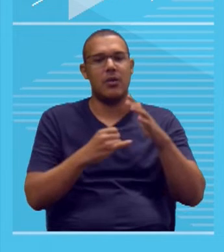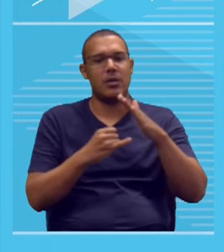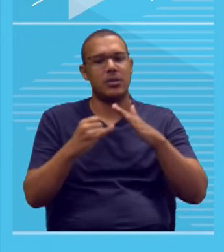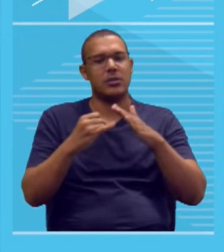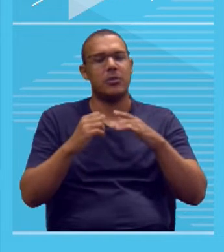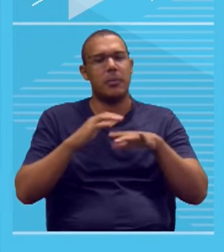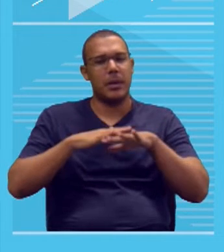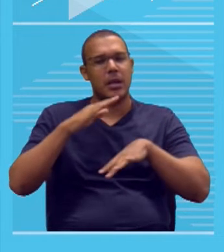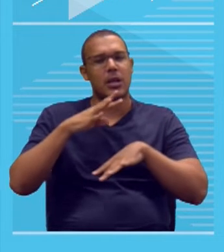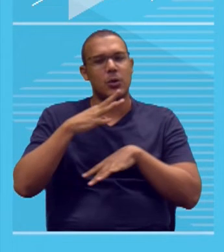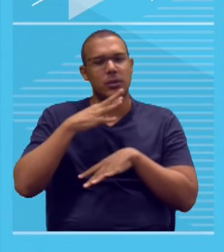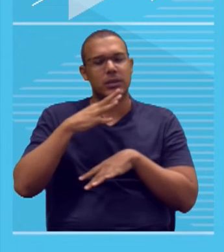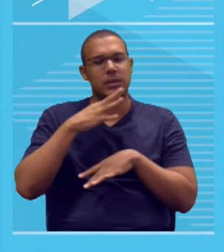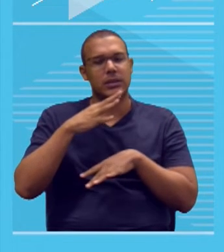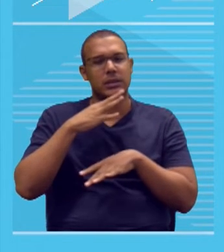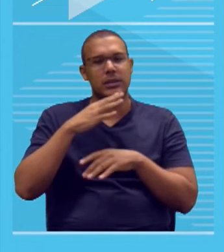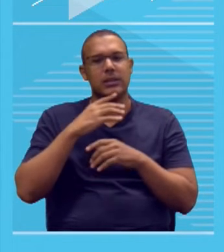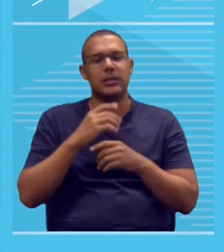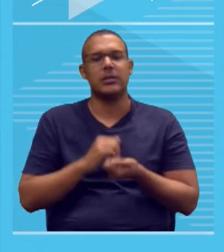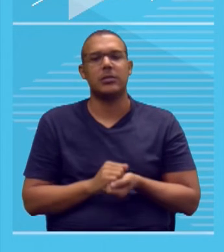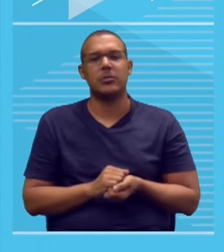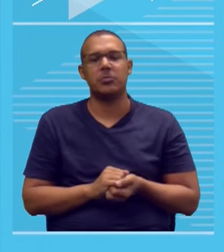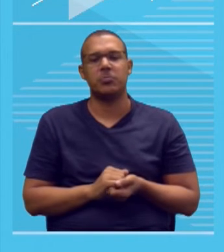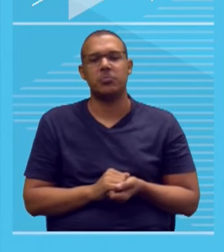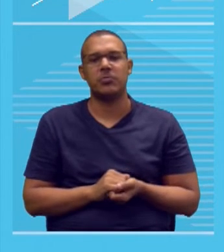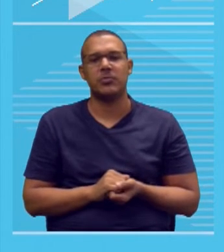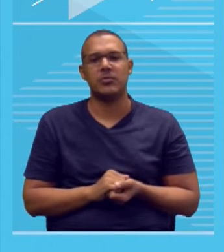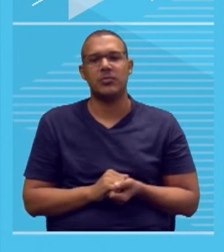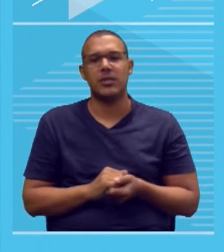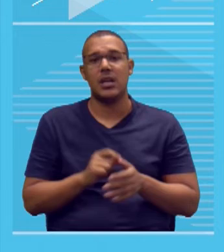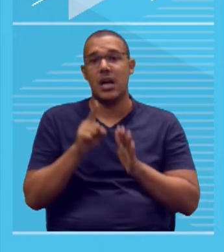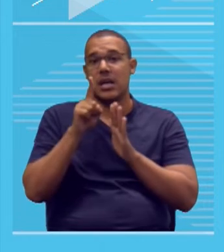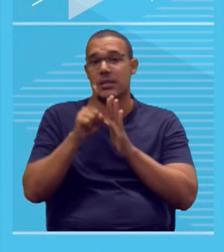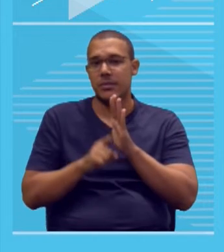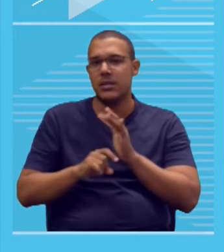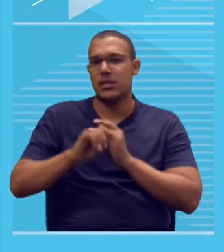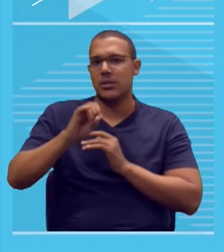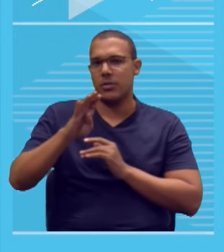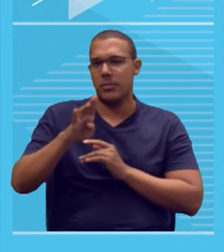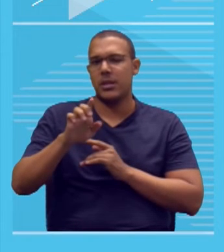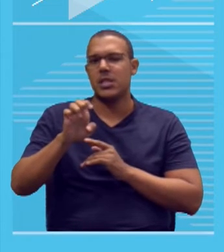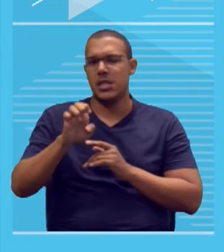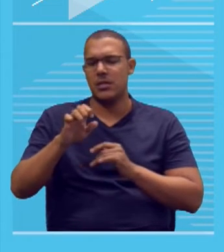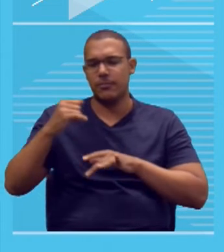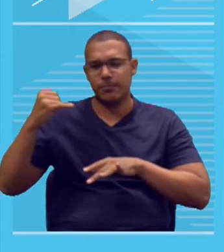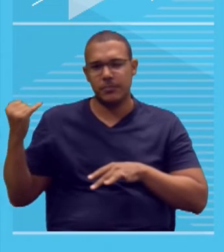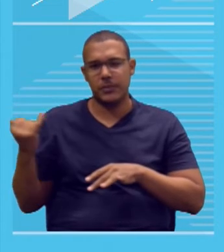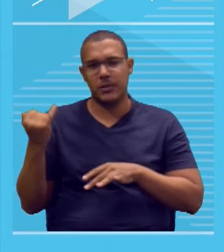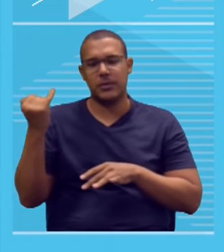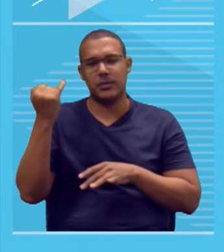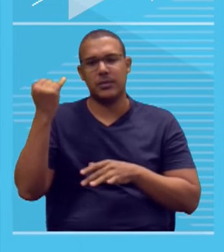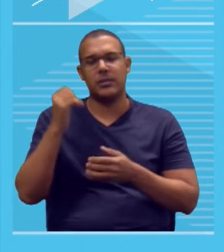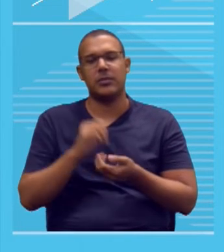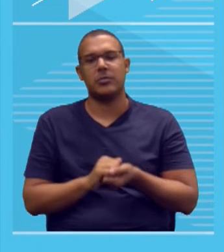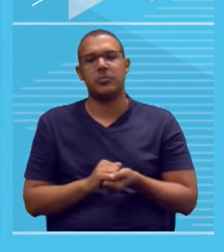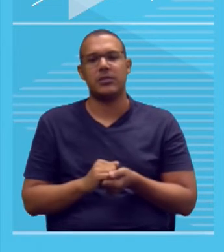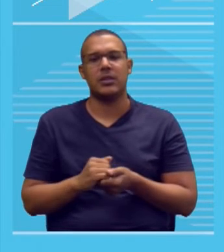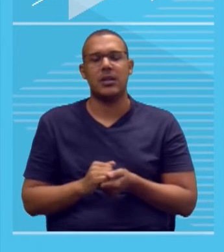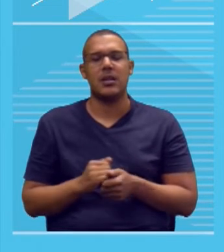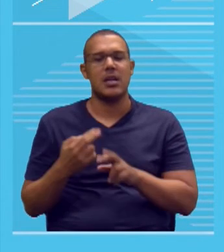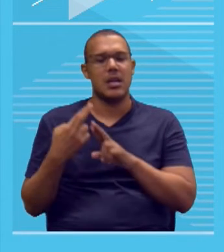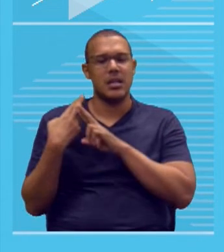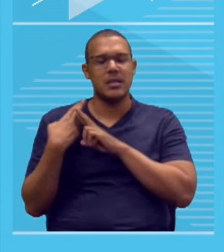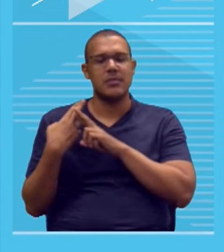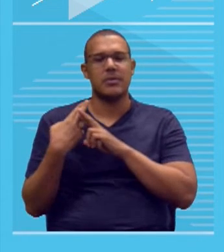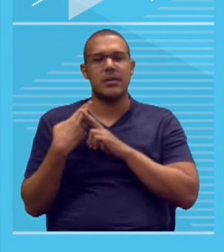conhecido, tem credibilidade para a maioria das pessoas. Ou as pesquisas do IBGE são muito importantes, responsáveis, consideradas